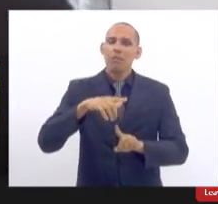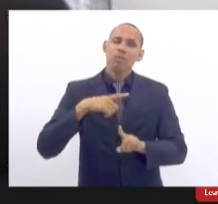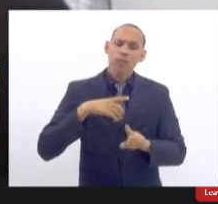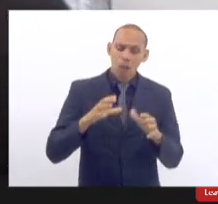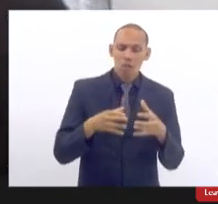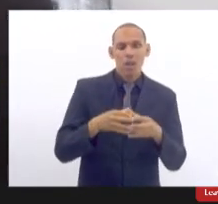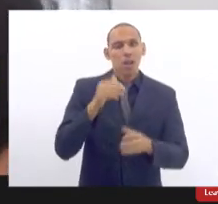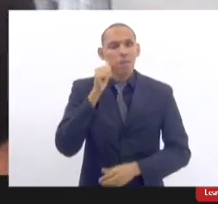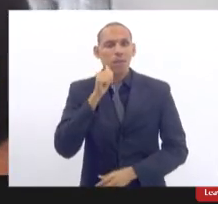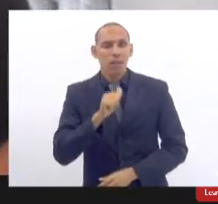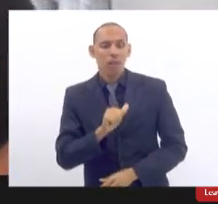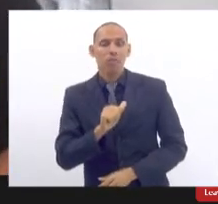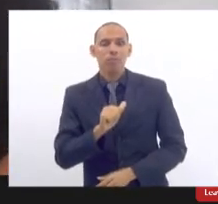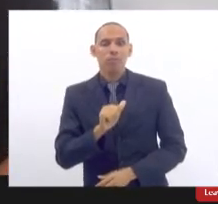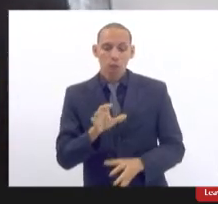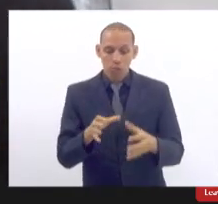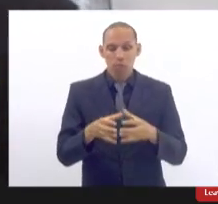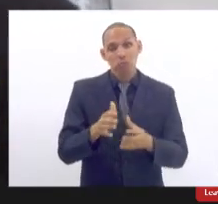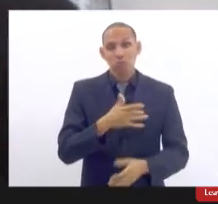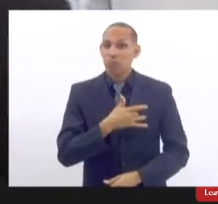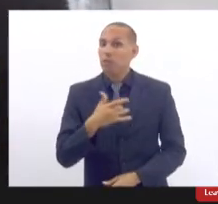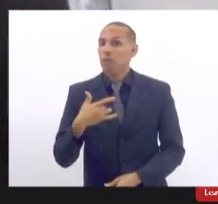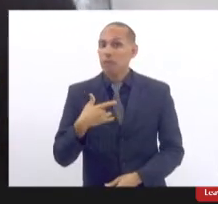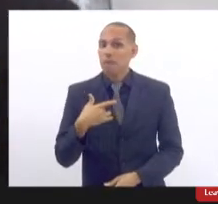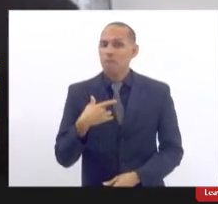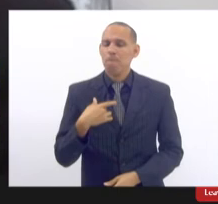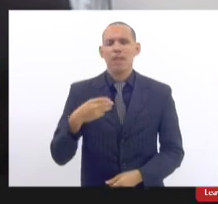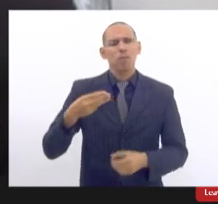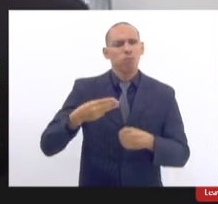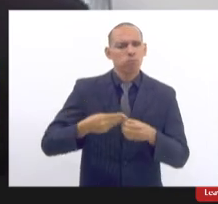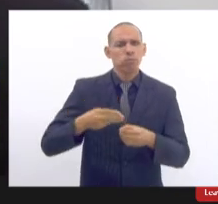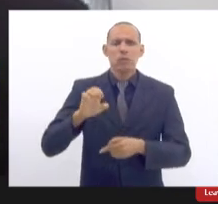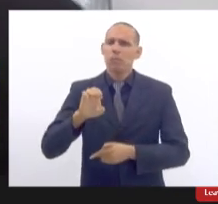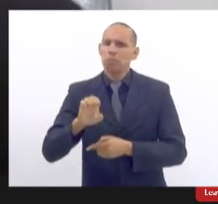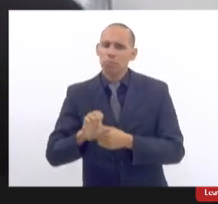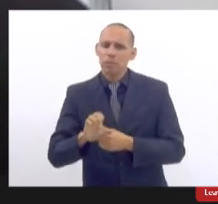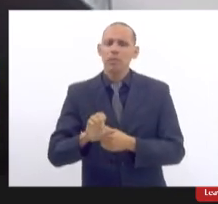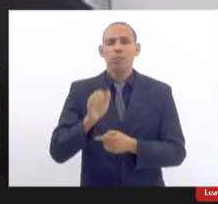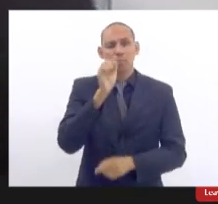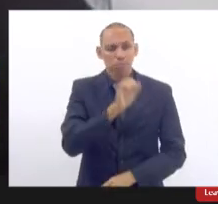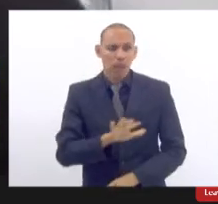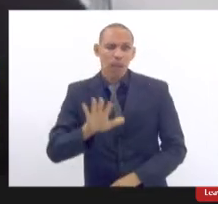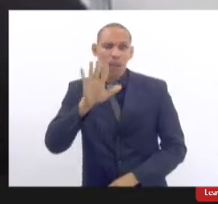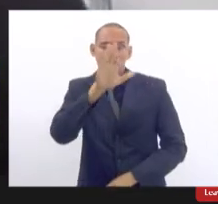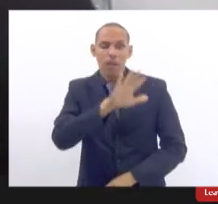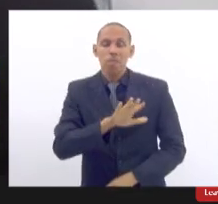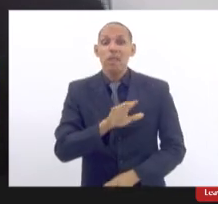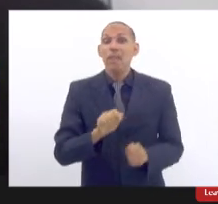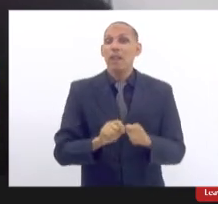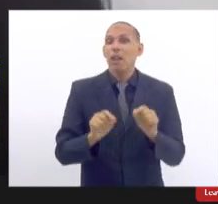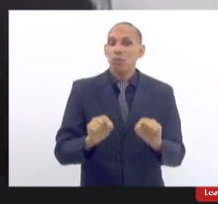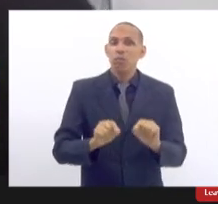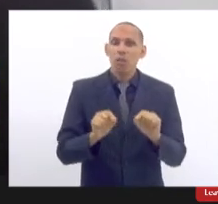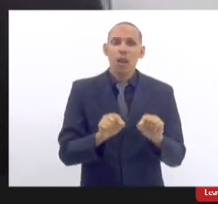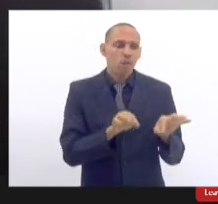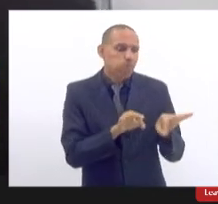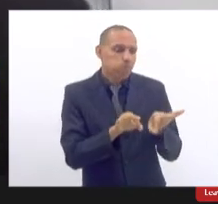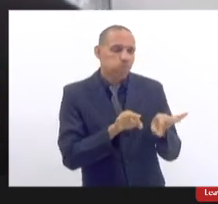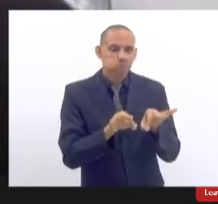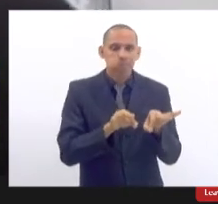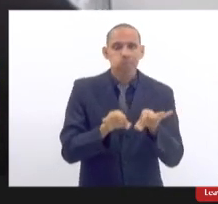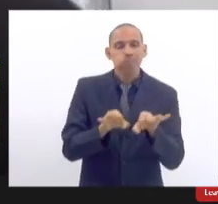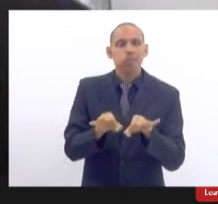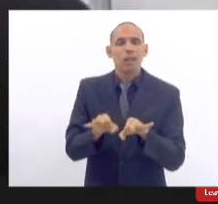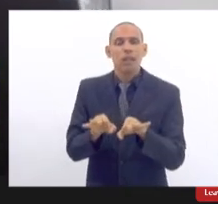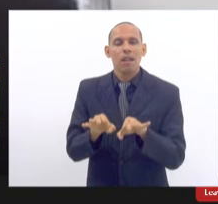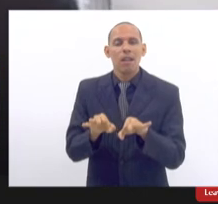mulheres nós temos o conselho de saúde municipal estadual nacional que faz esse controle que faz